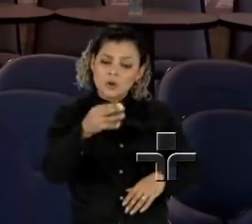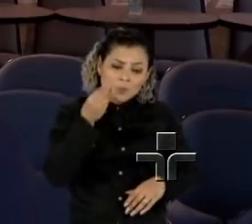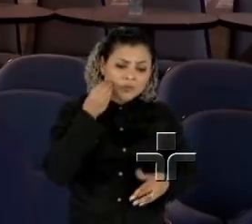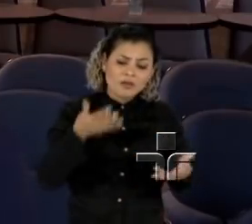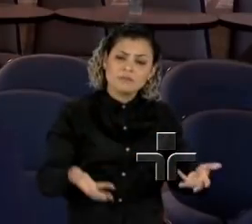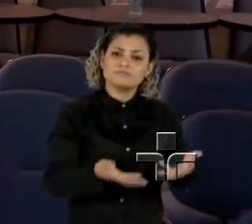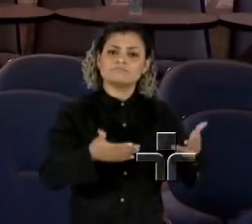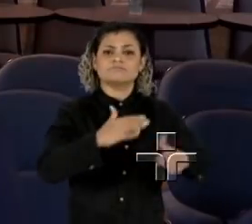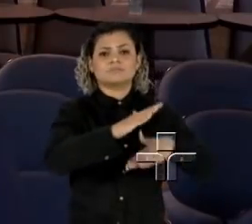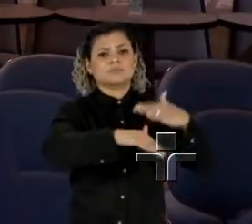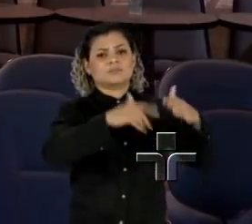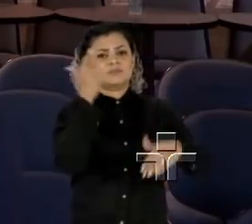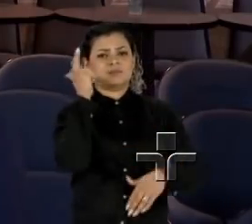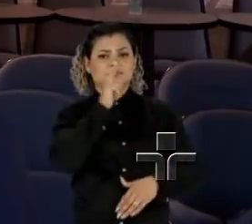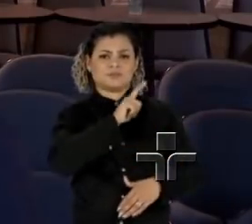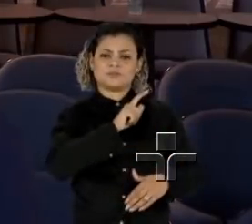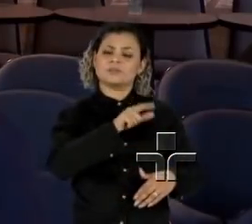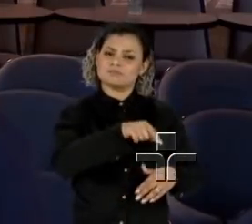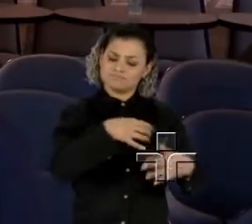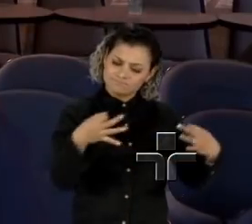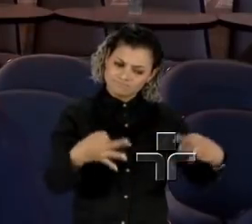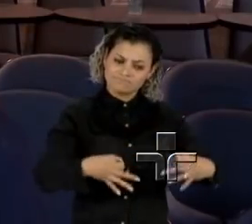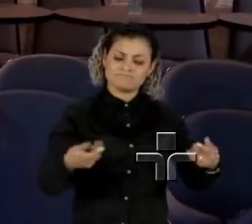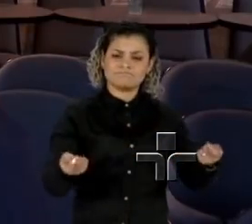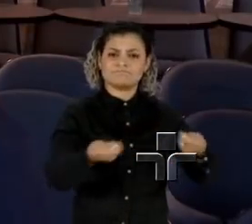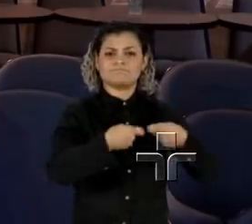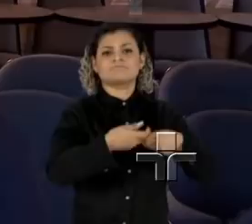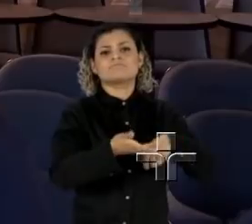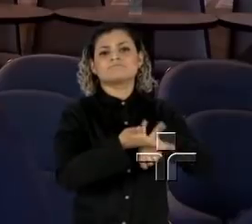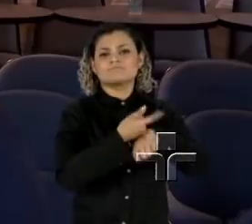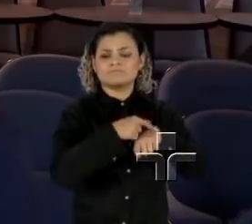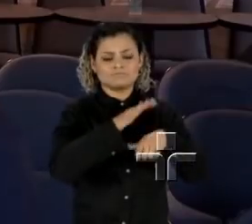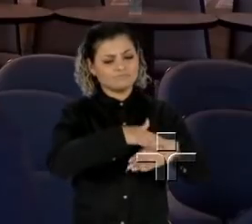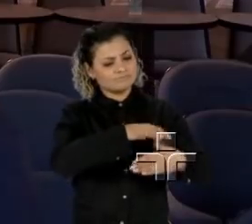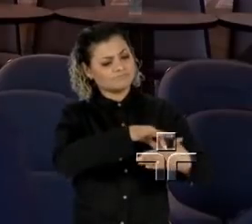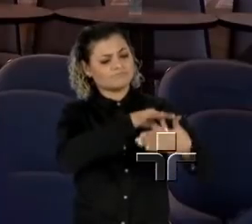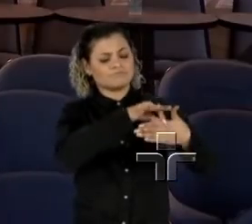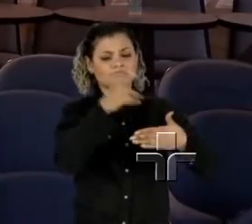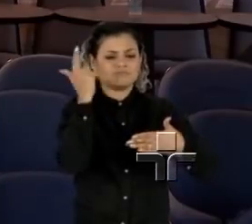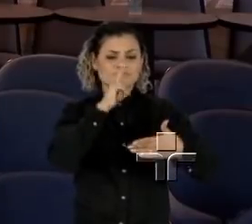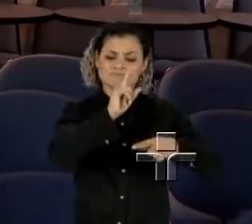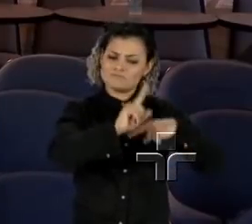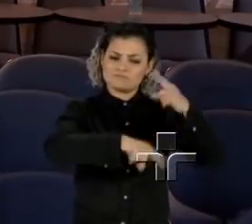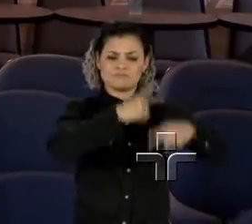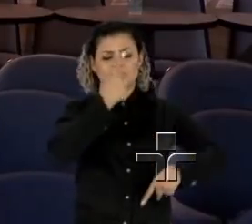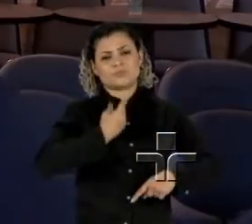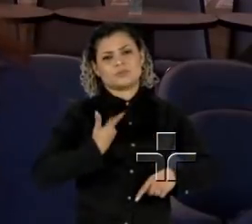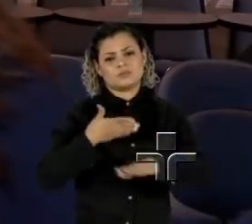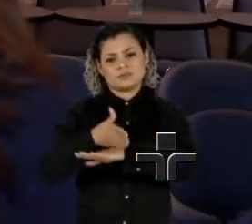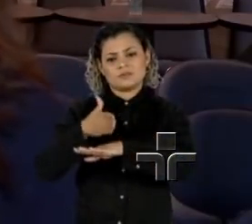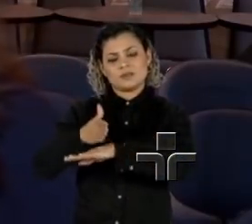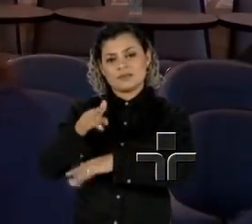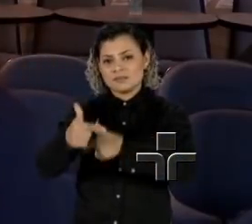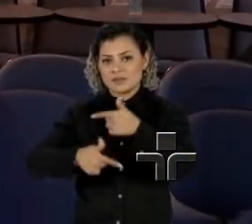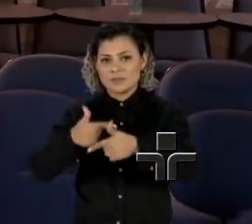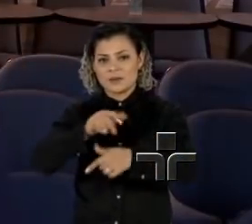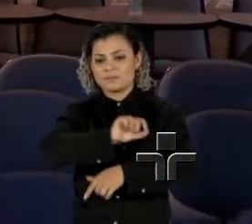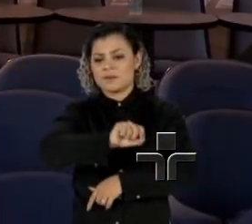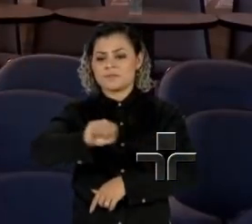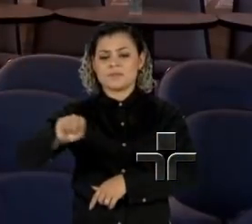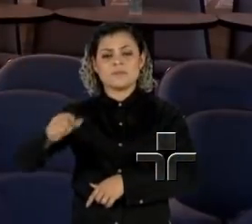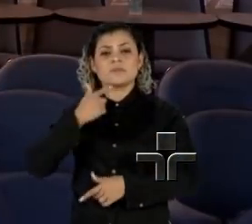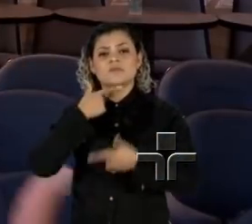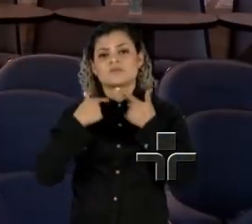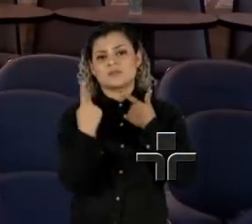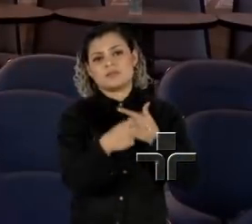que elas se desenvolvam plenamente com seu potencial, tornando-se líderes e tendo acesso a trabalhos nas áreas que elas